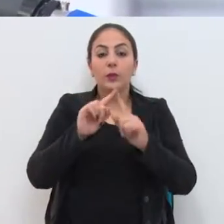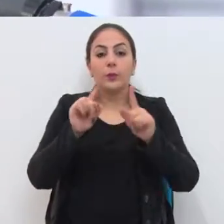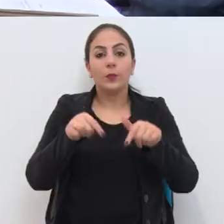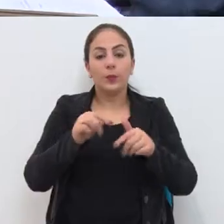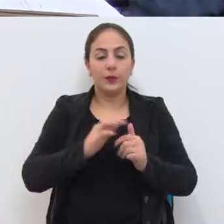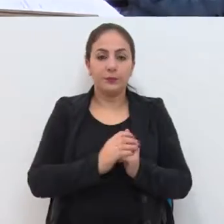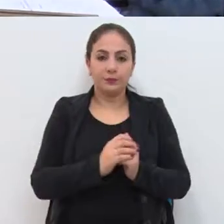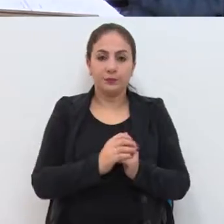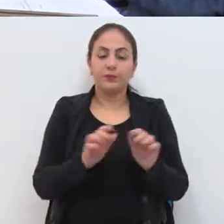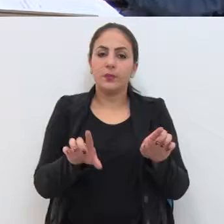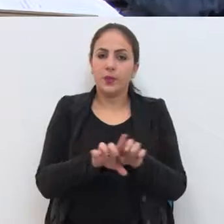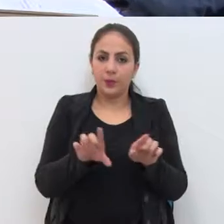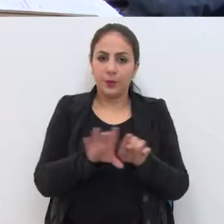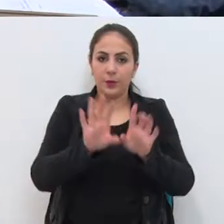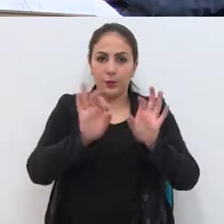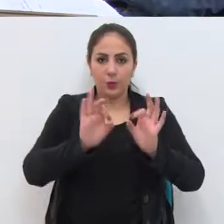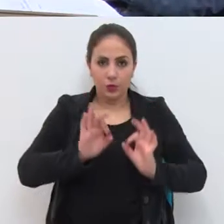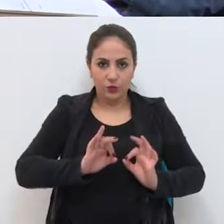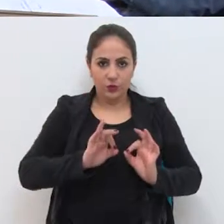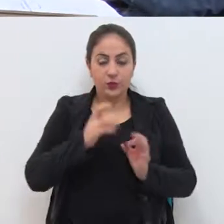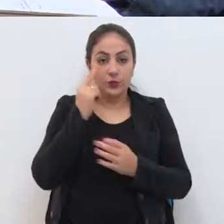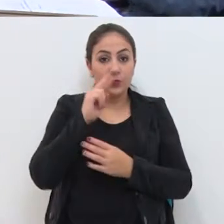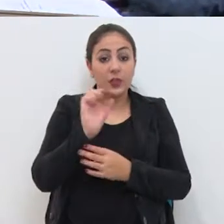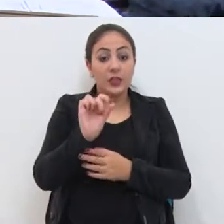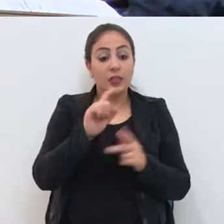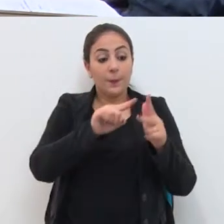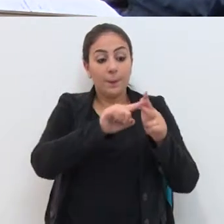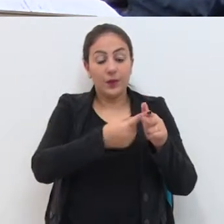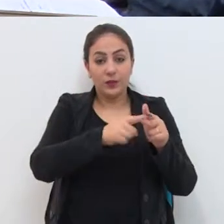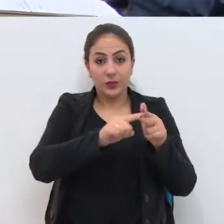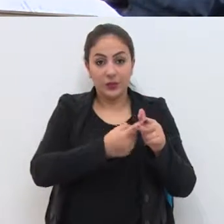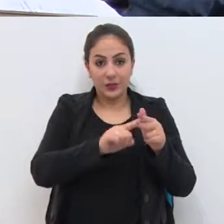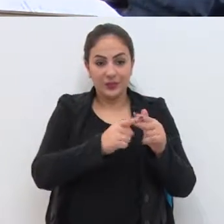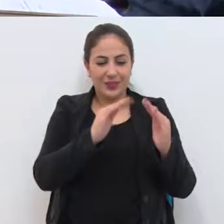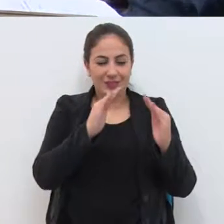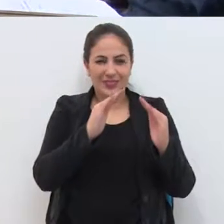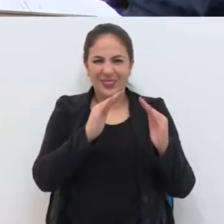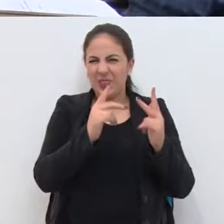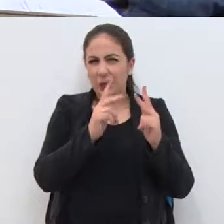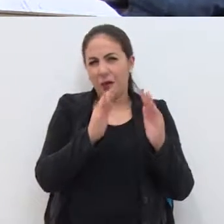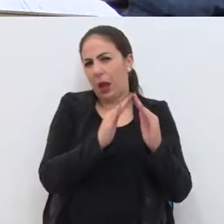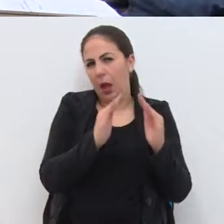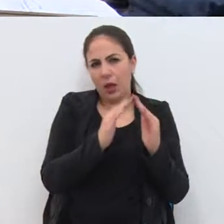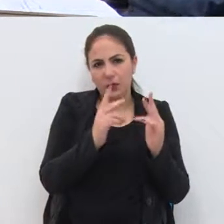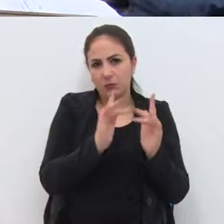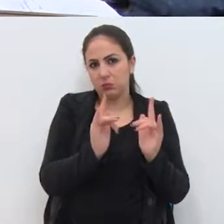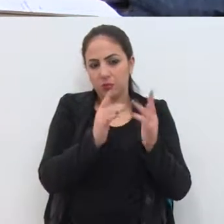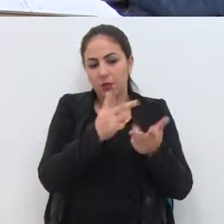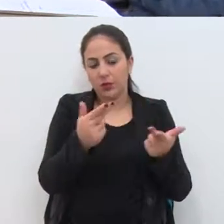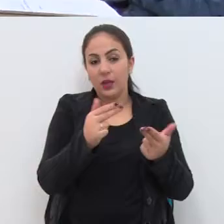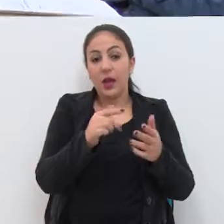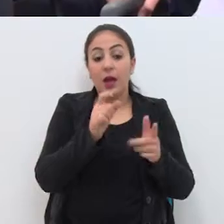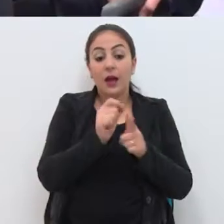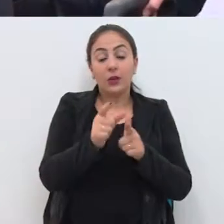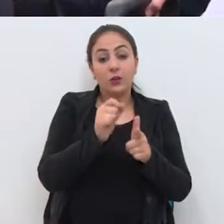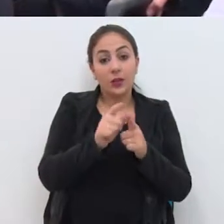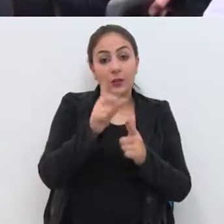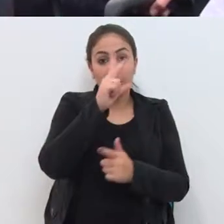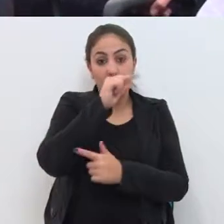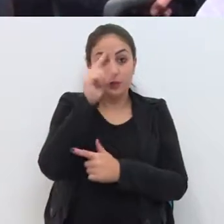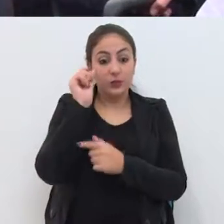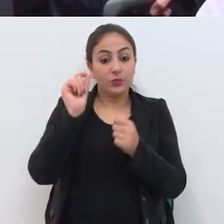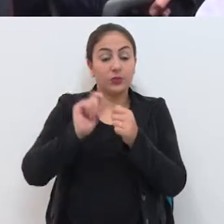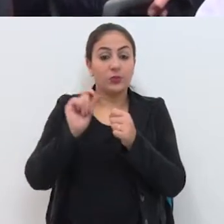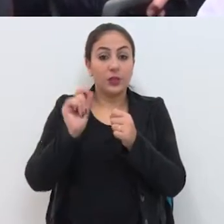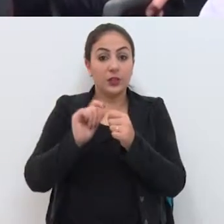pública Além disso, o projeto prevê que a manutenção dos imóveis alugados pelo poder público seja